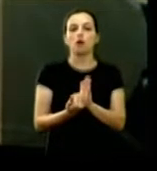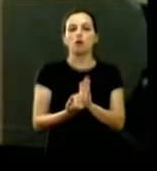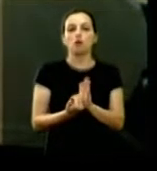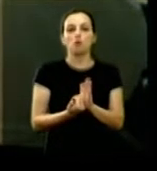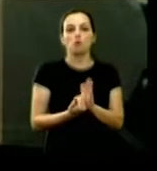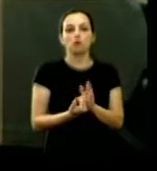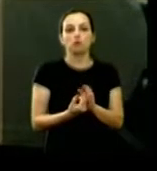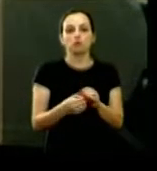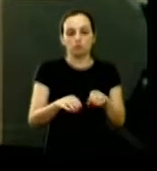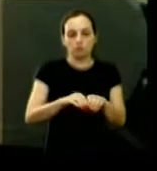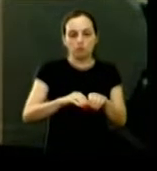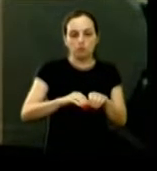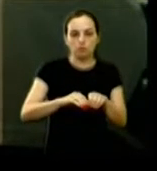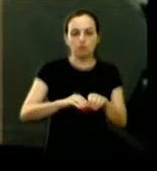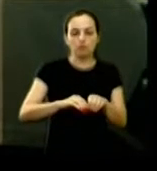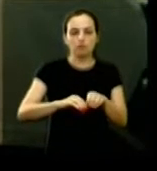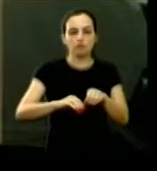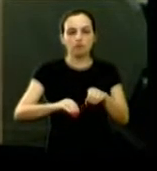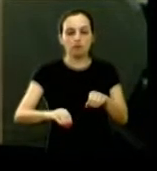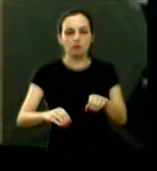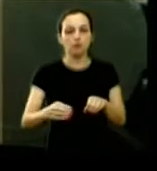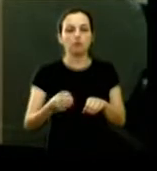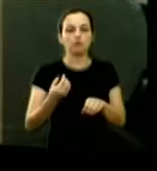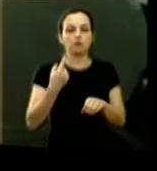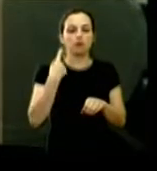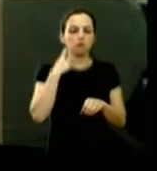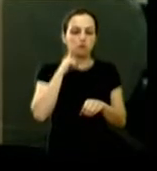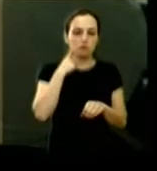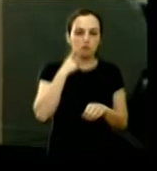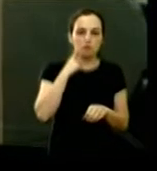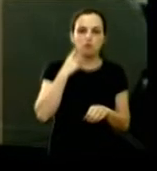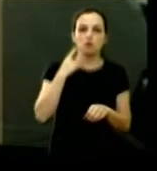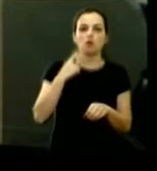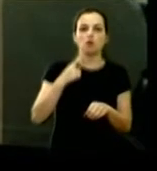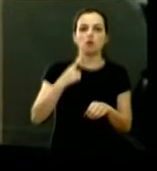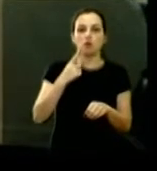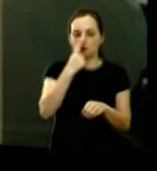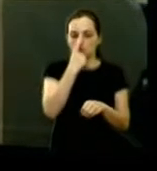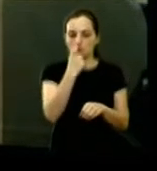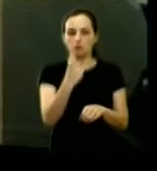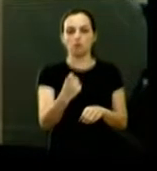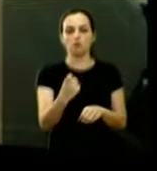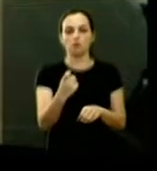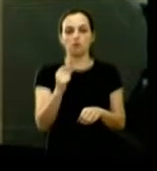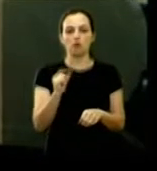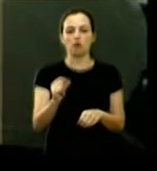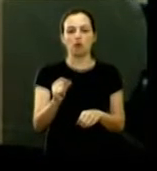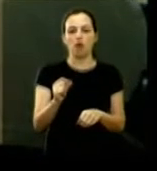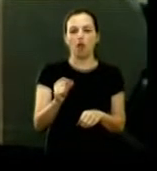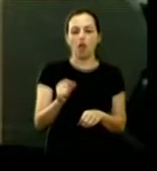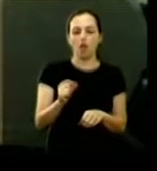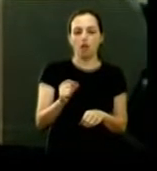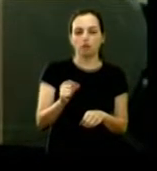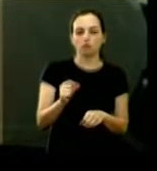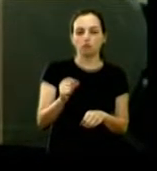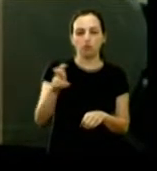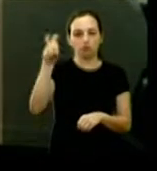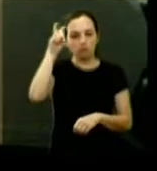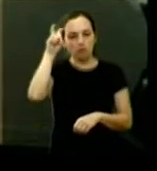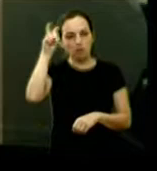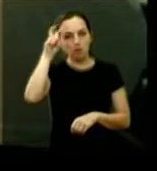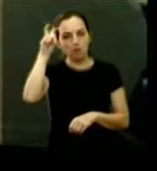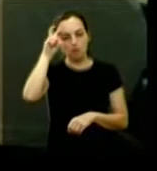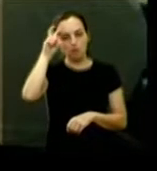hoje aqui às 16 horas na própria câmara provavelmente acho que é quinta-feira Edna ficou marcada para